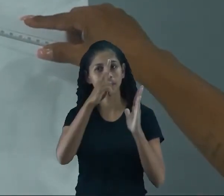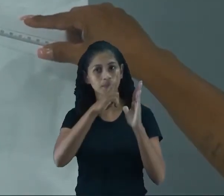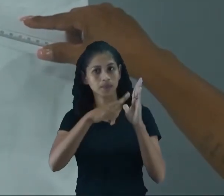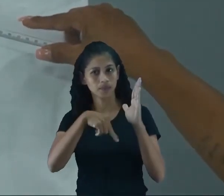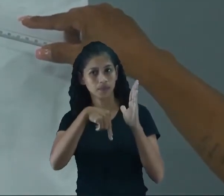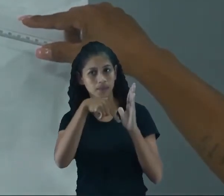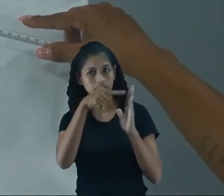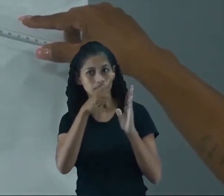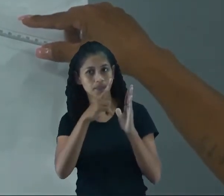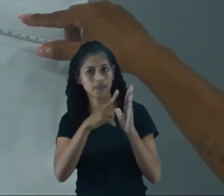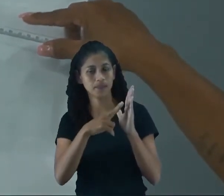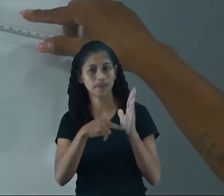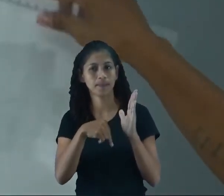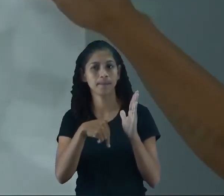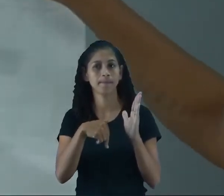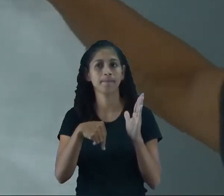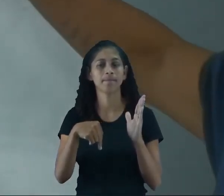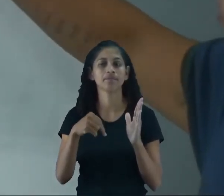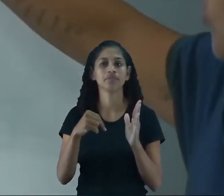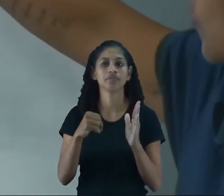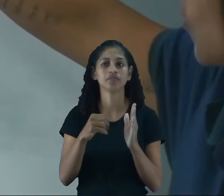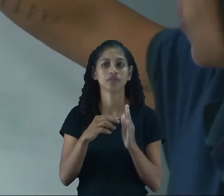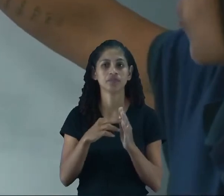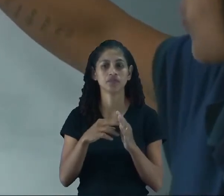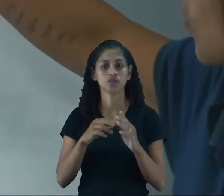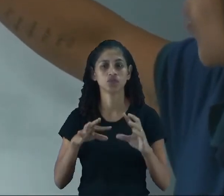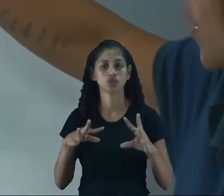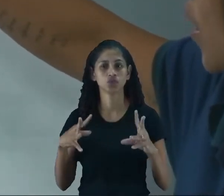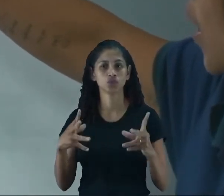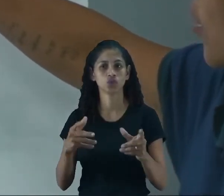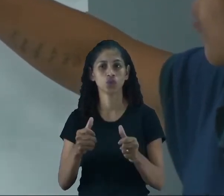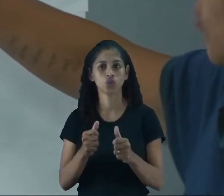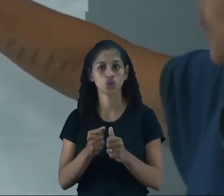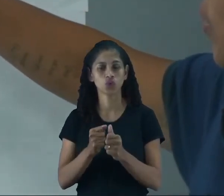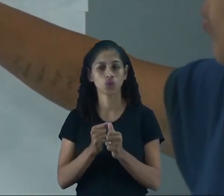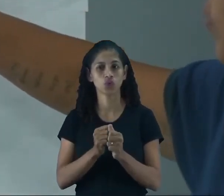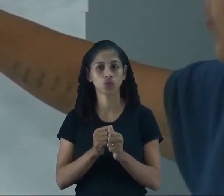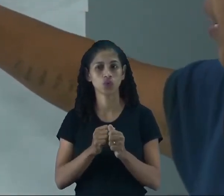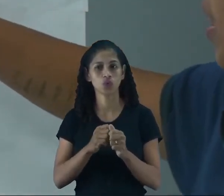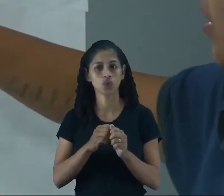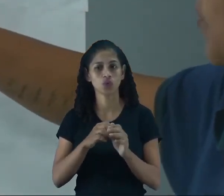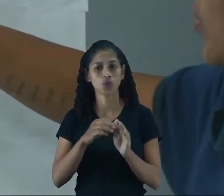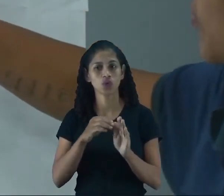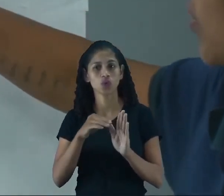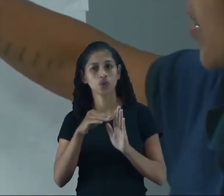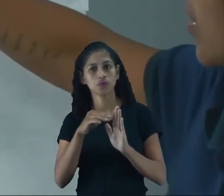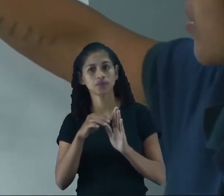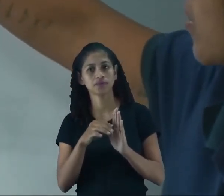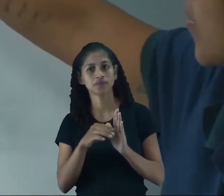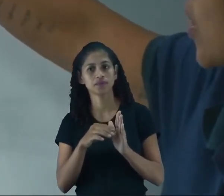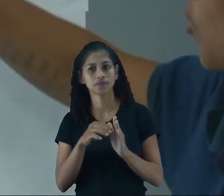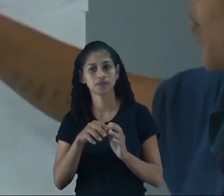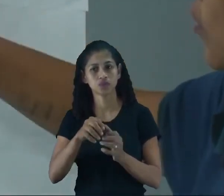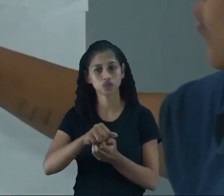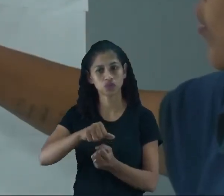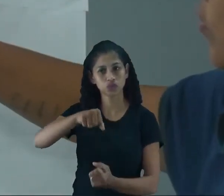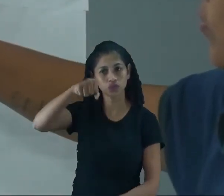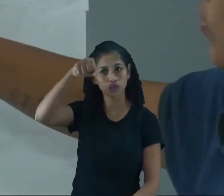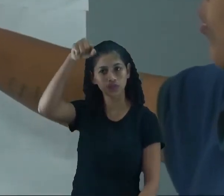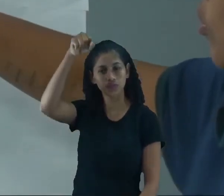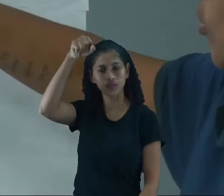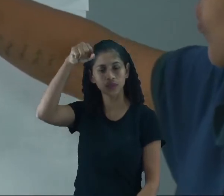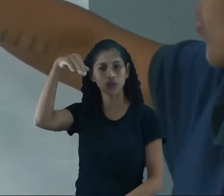ter um pincel, né? Estão todos colocados no mesmo lugar, na mesma localização aqui, ó,